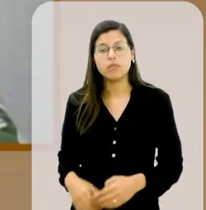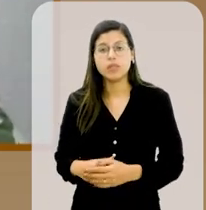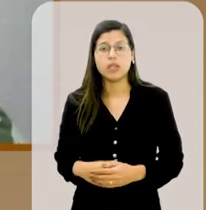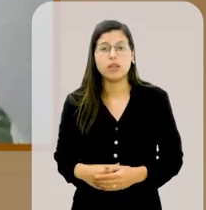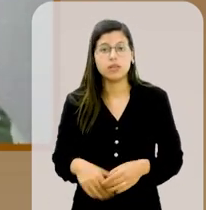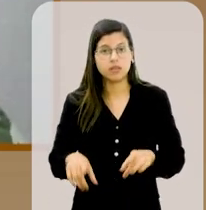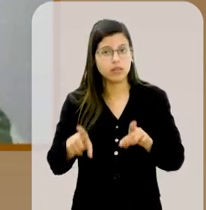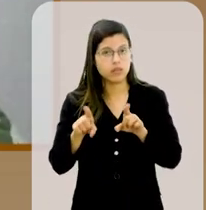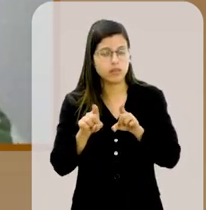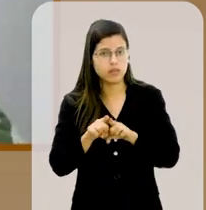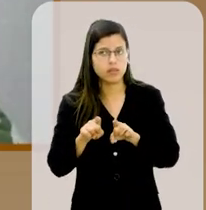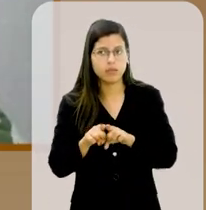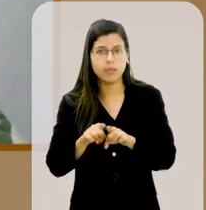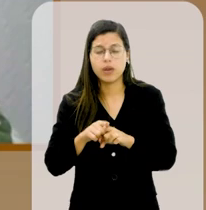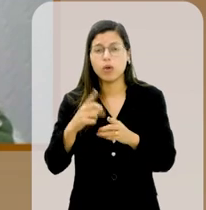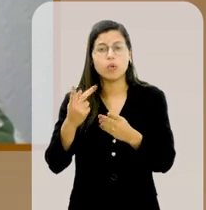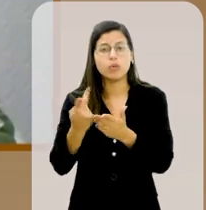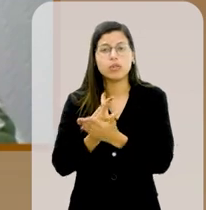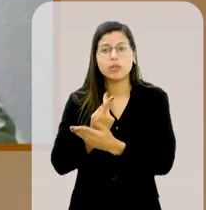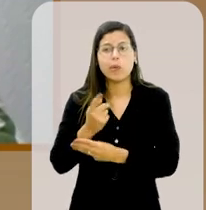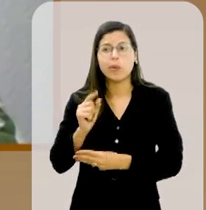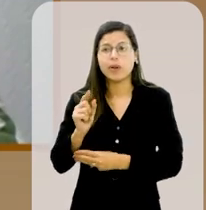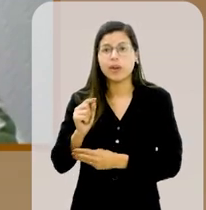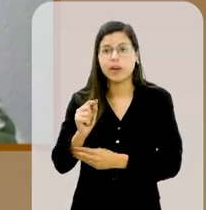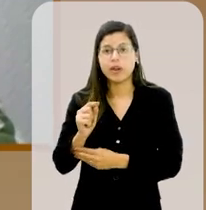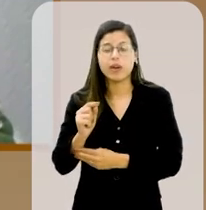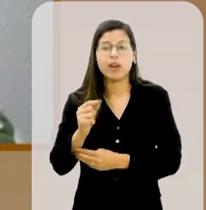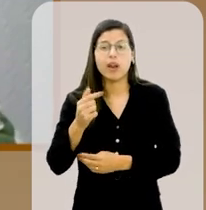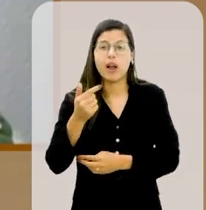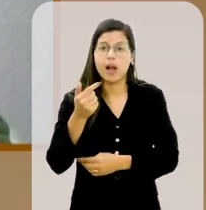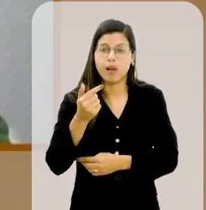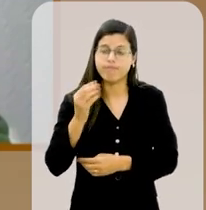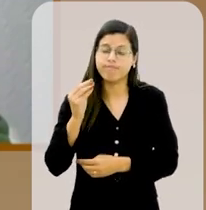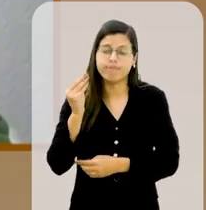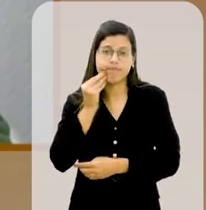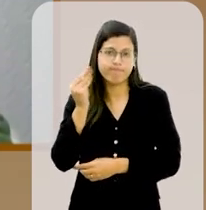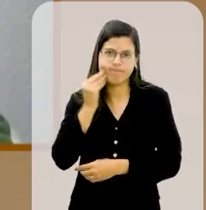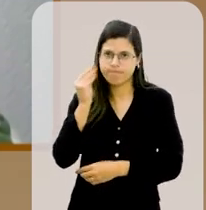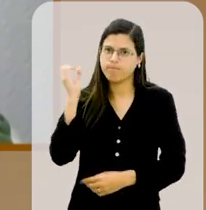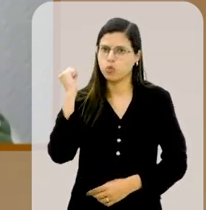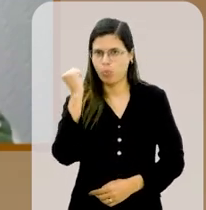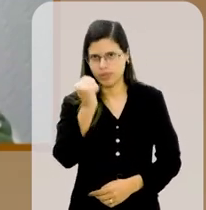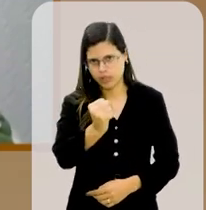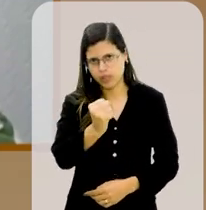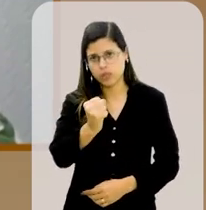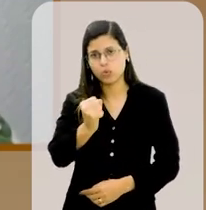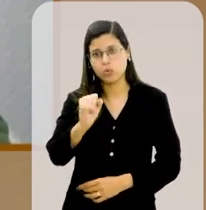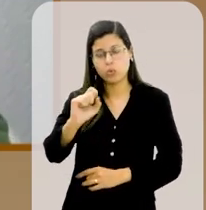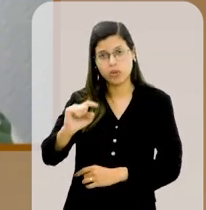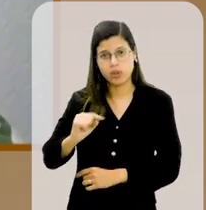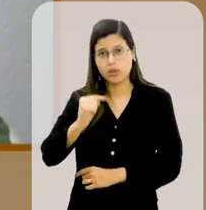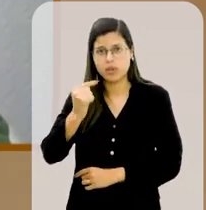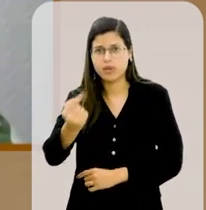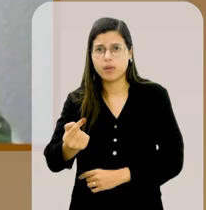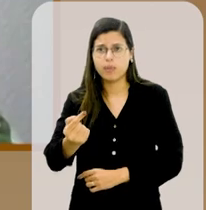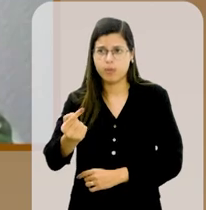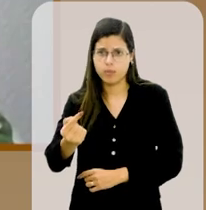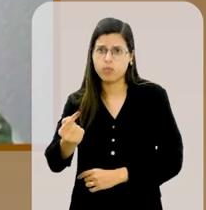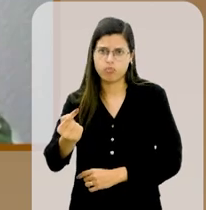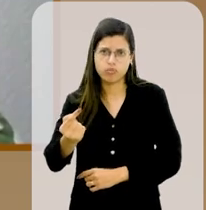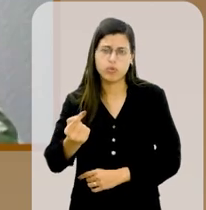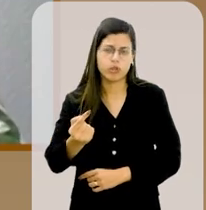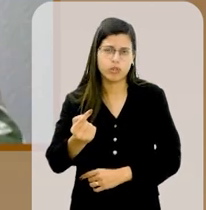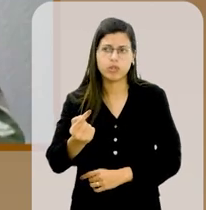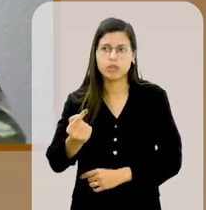Nesse íntere, aconteceu, então, a tentativa de homicídio. Né? Depois desse fato, tudo